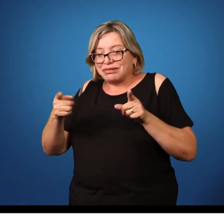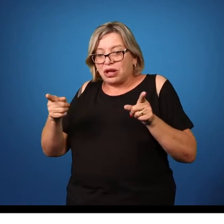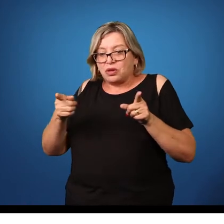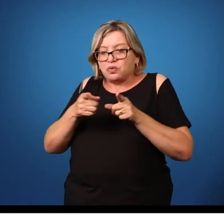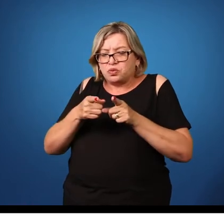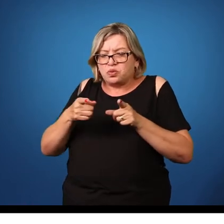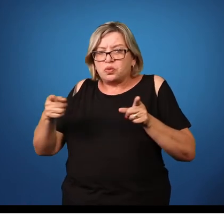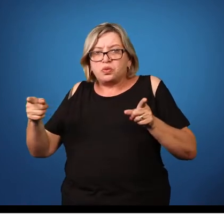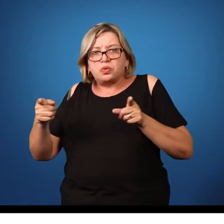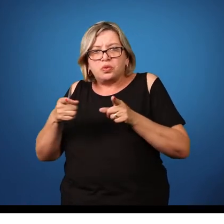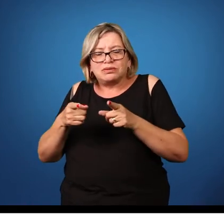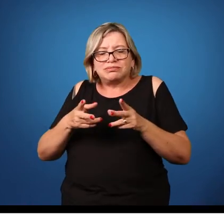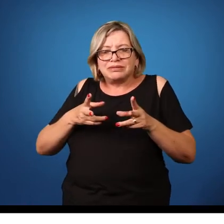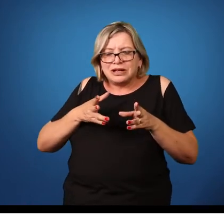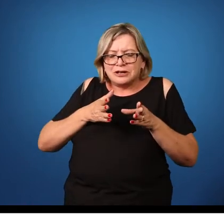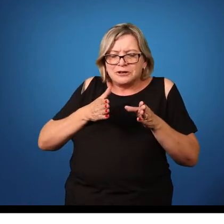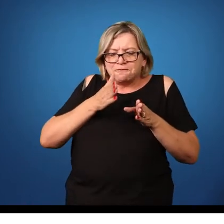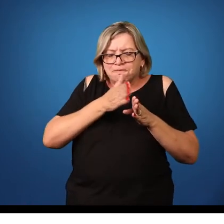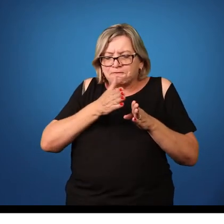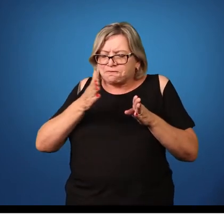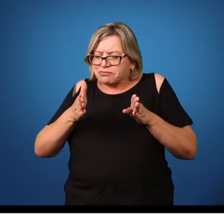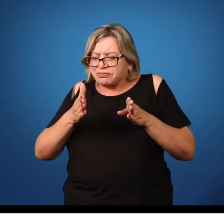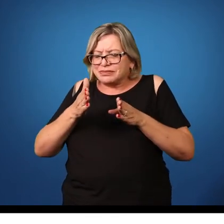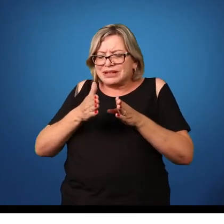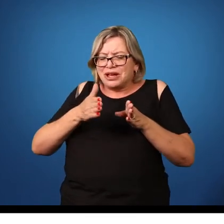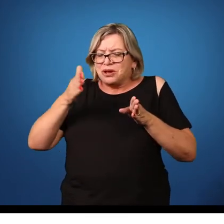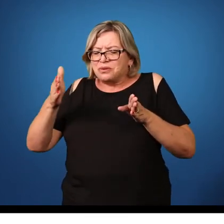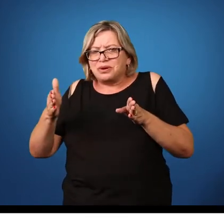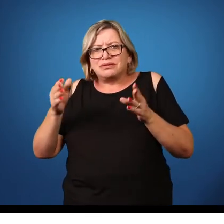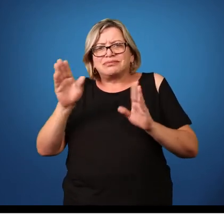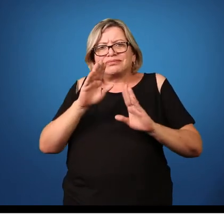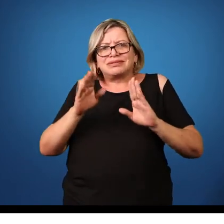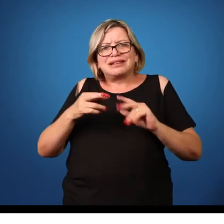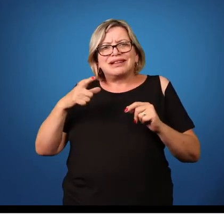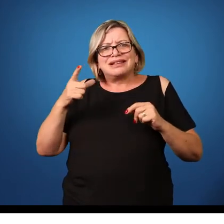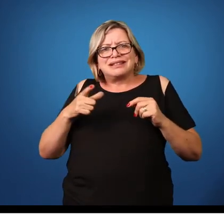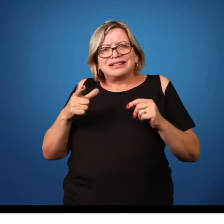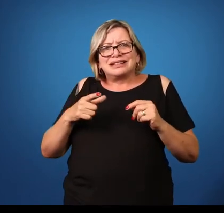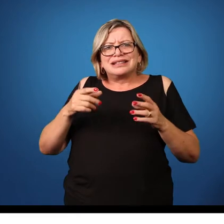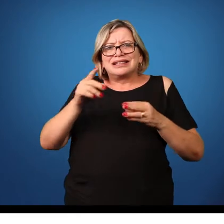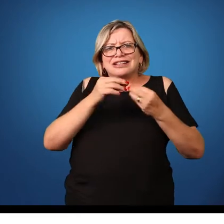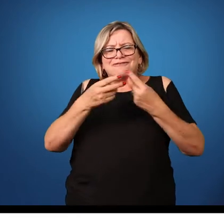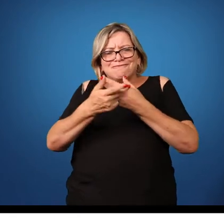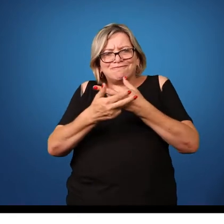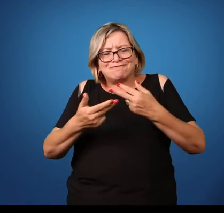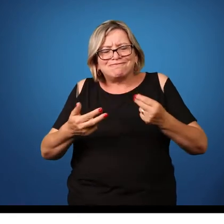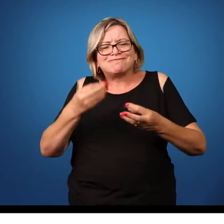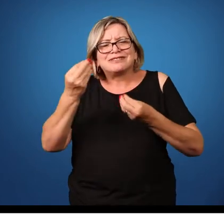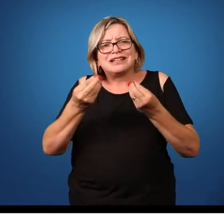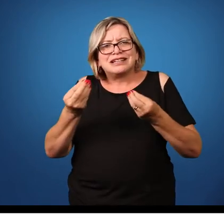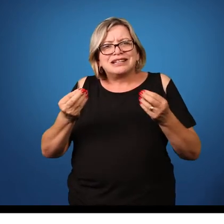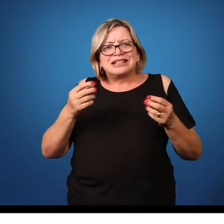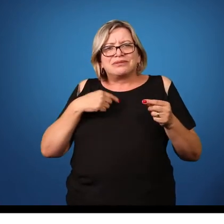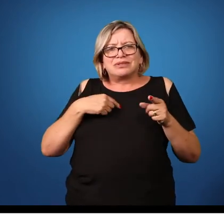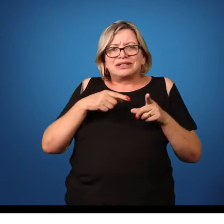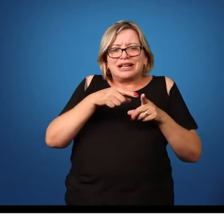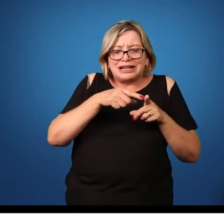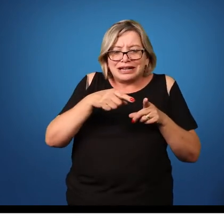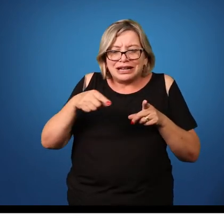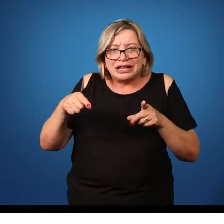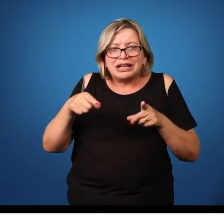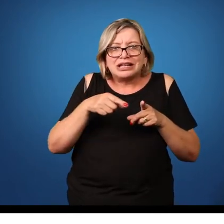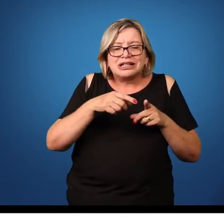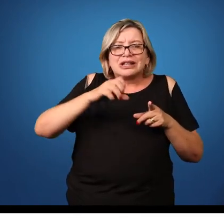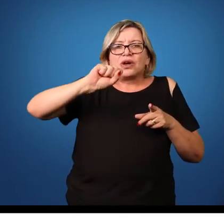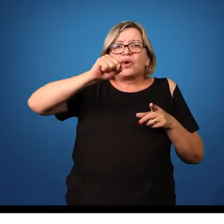É uma região segmentada, então, cada segmento representado por essas proglótides, podendo ter de 800 a